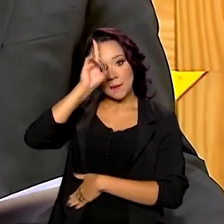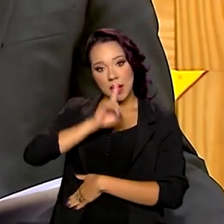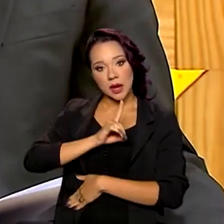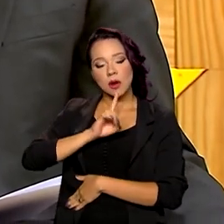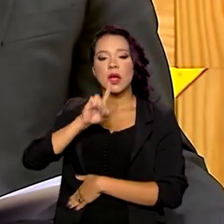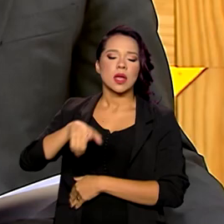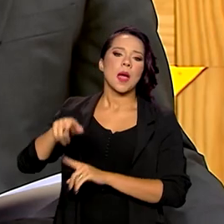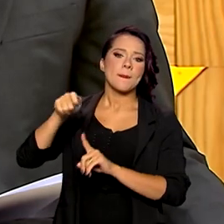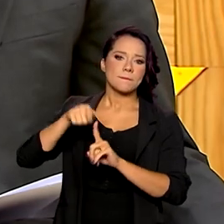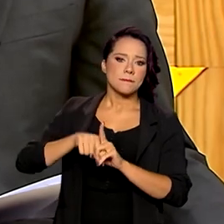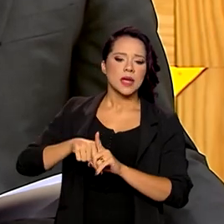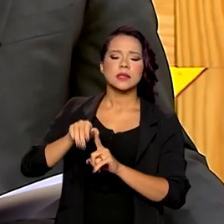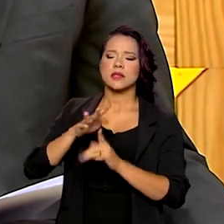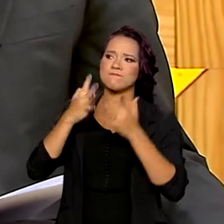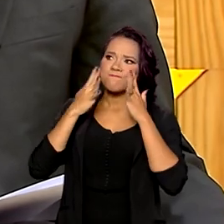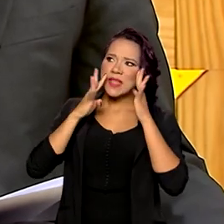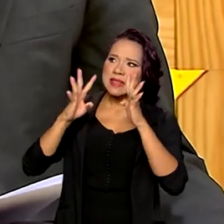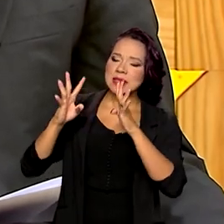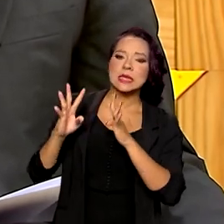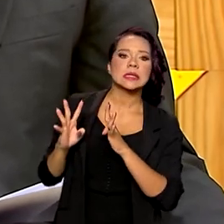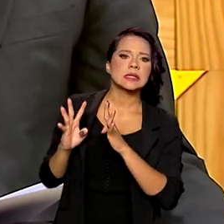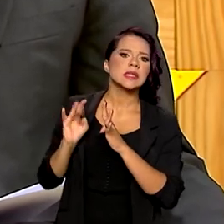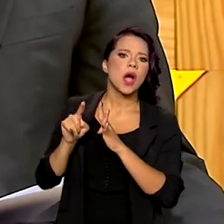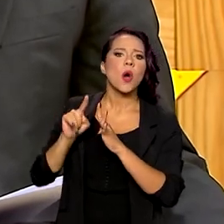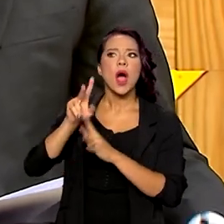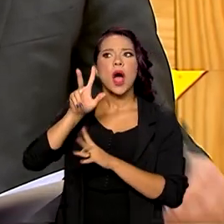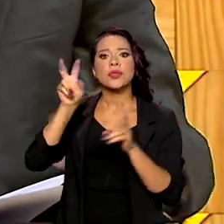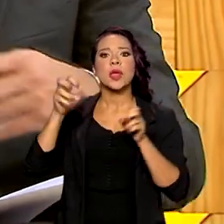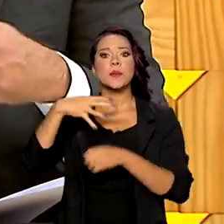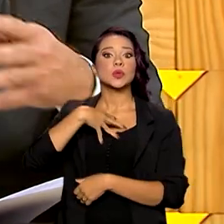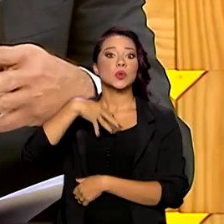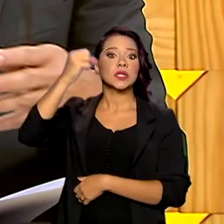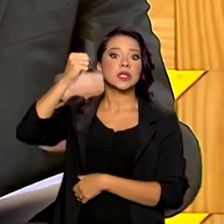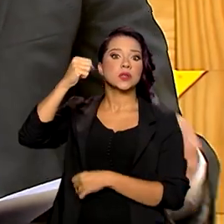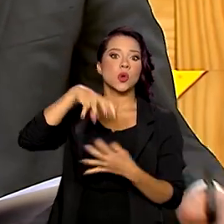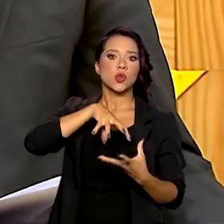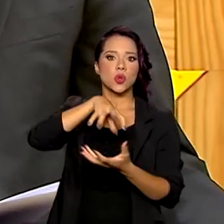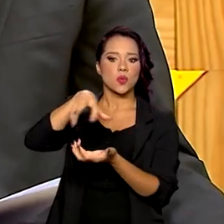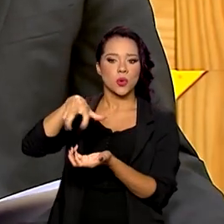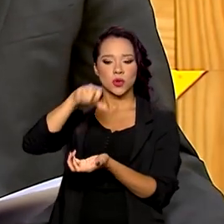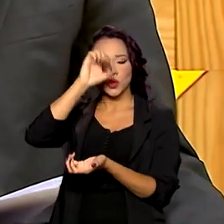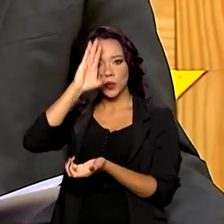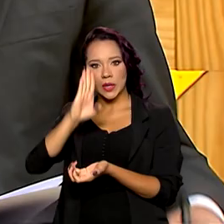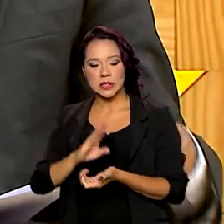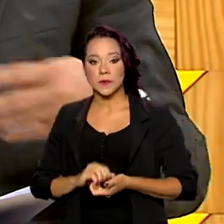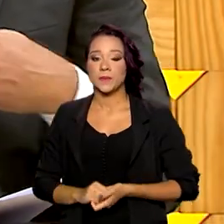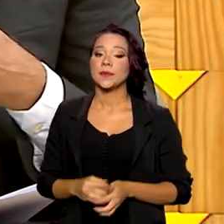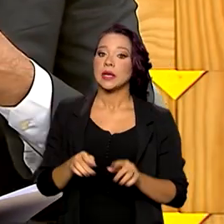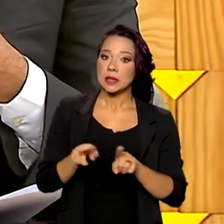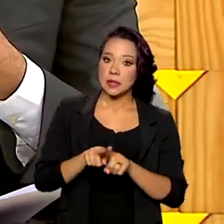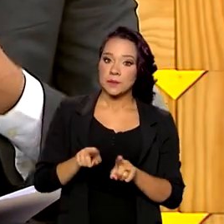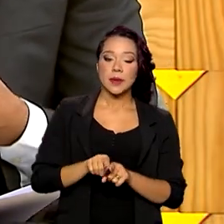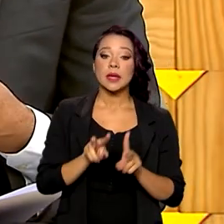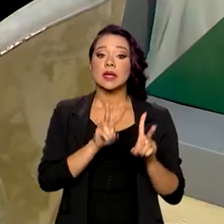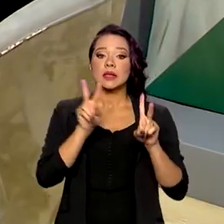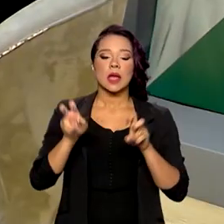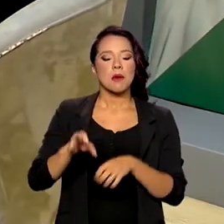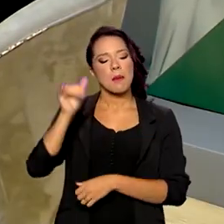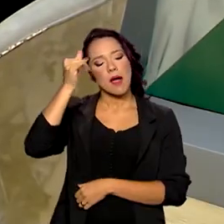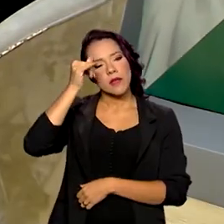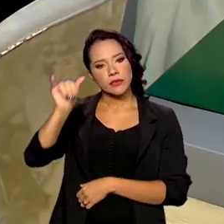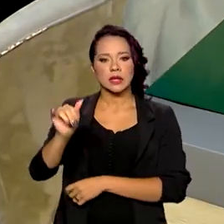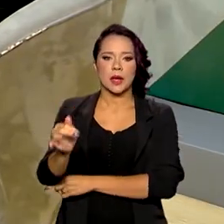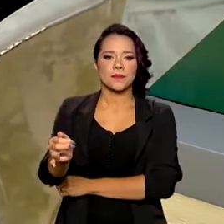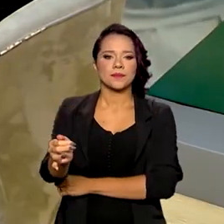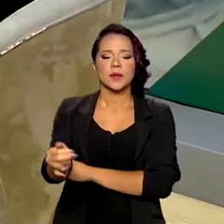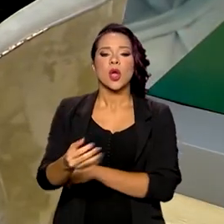é esse mês aí que chama atenção em relação aos suicídios no mundo e no Brasil, e também a questão da prevenção.